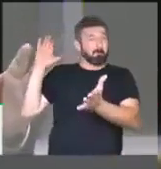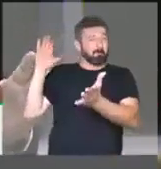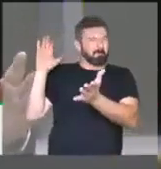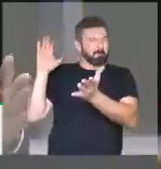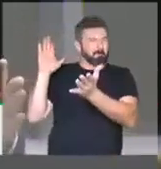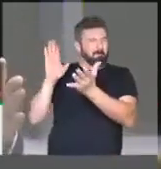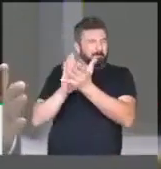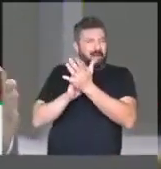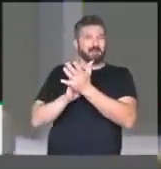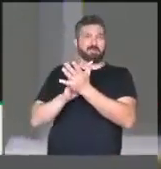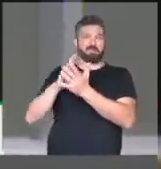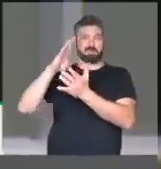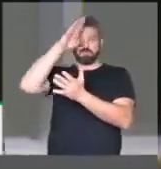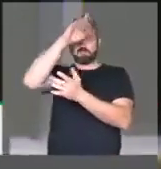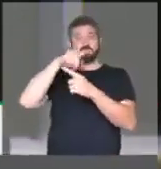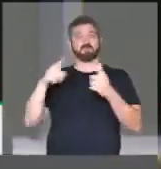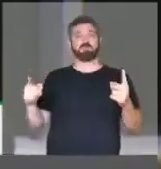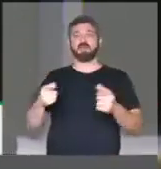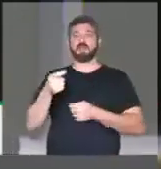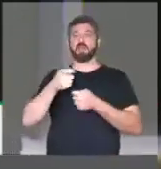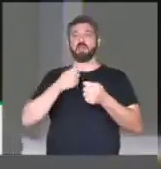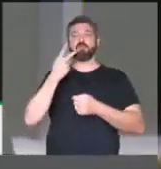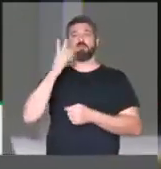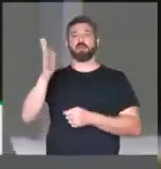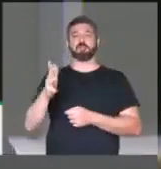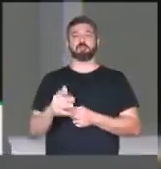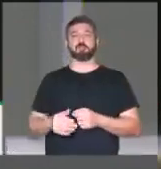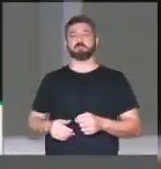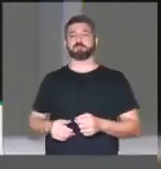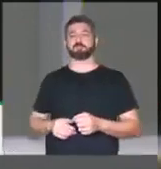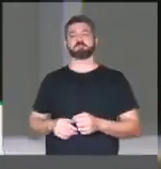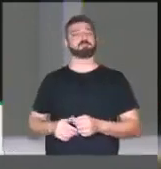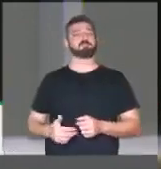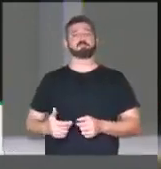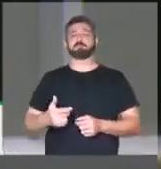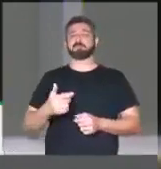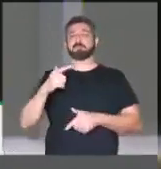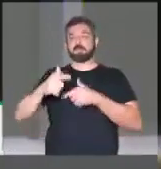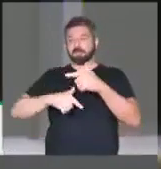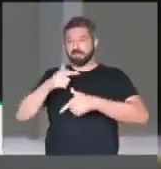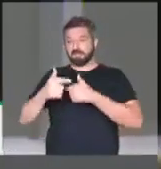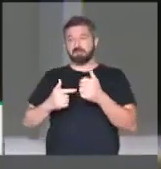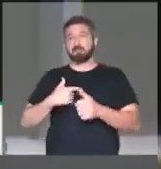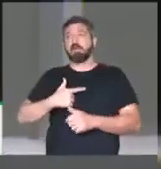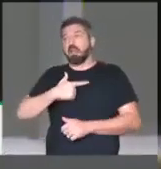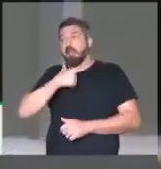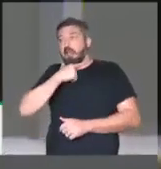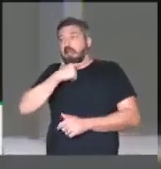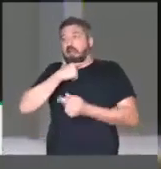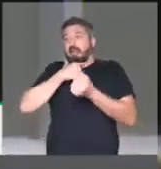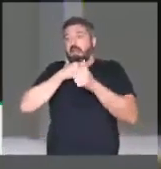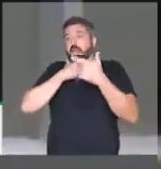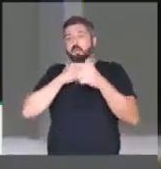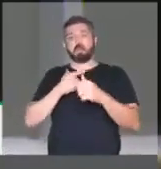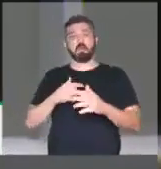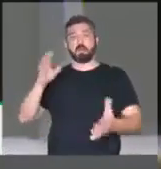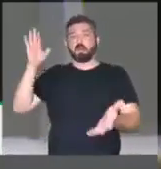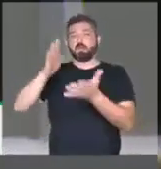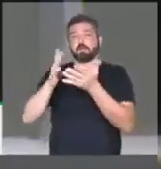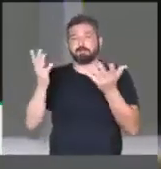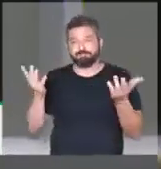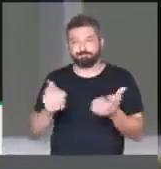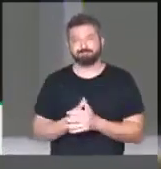Mas a equipe econômica já disse em alto em bolsão que está trabalhando no vermelho, que não tem recursos. A